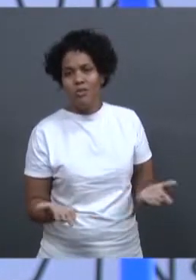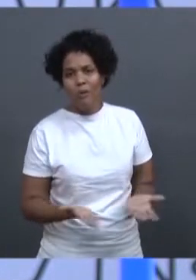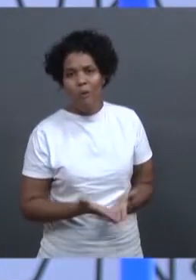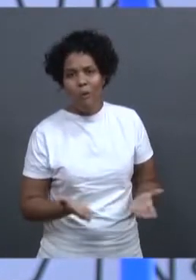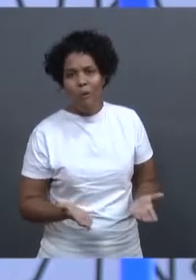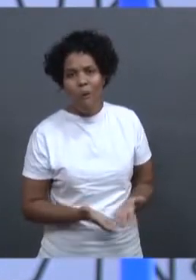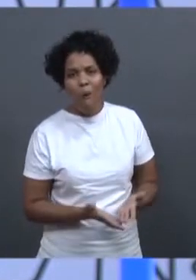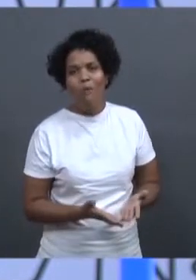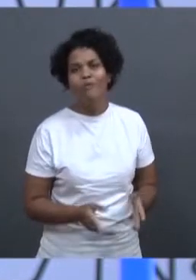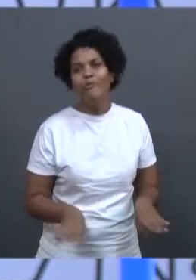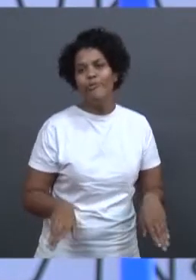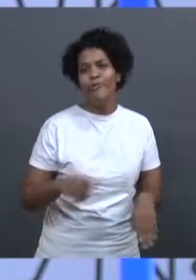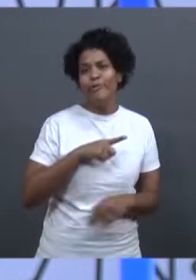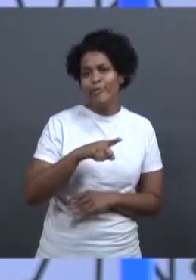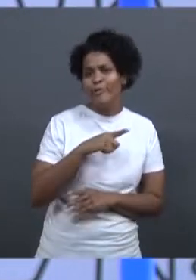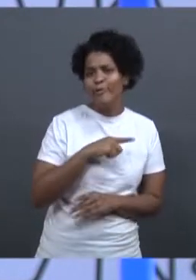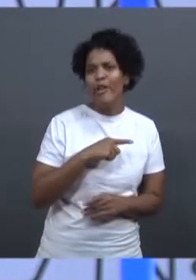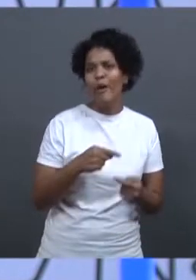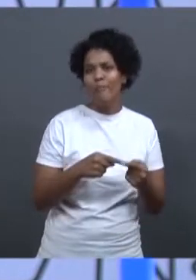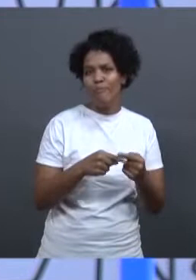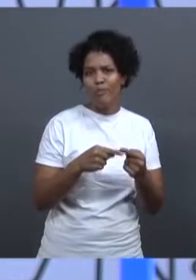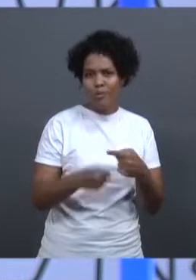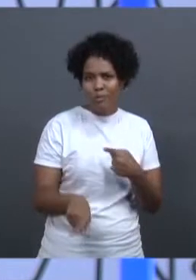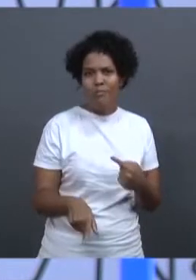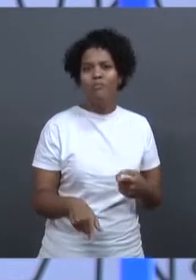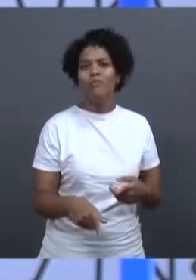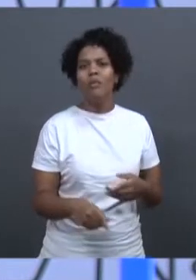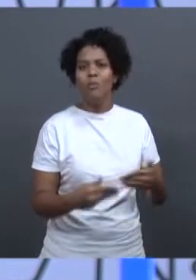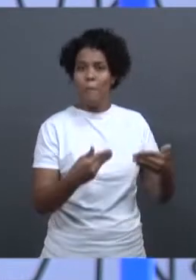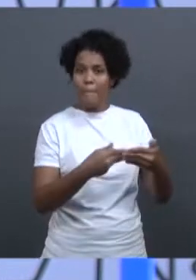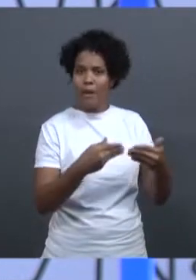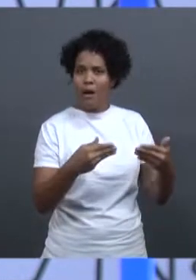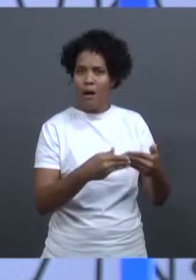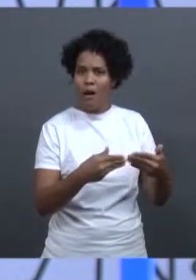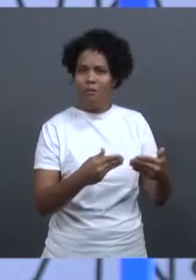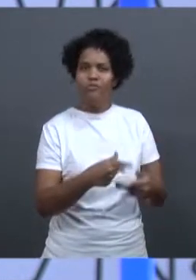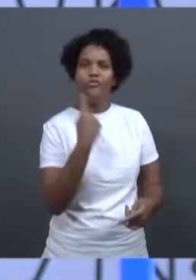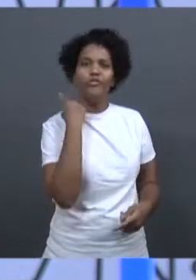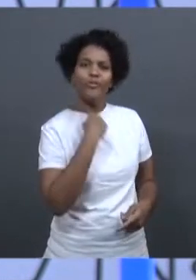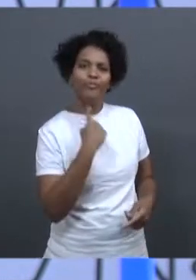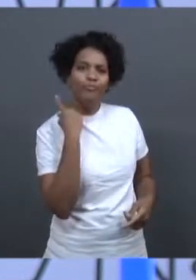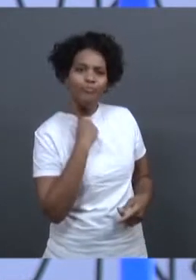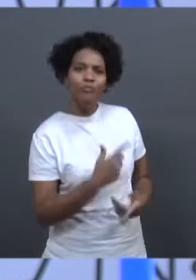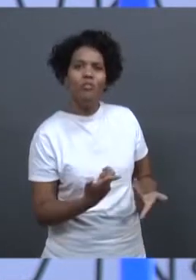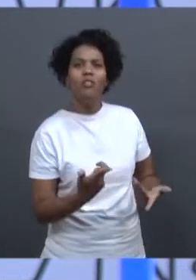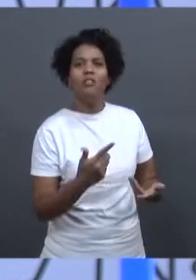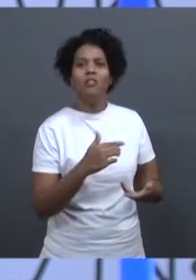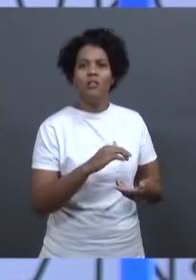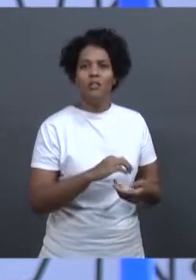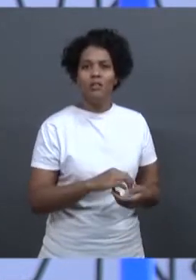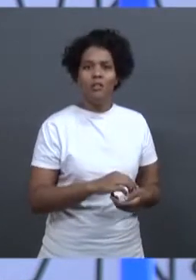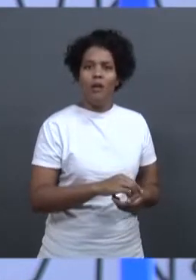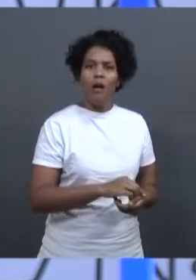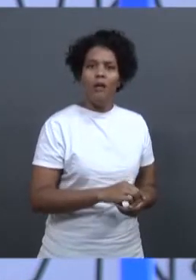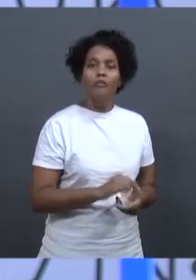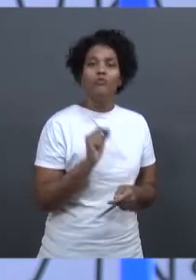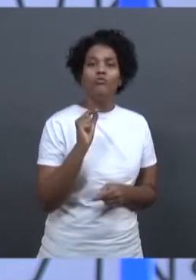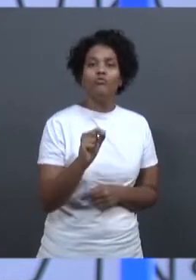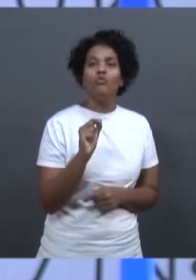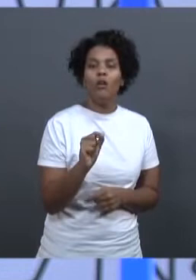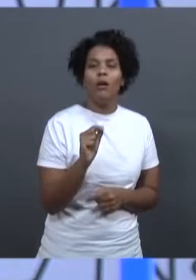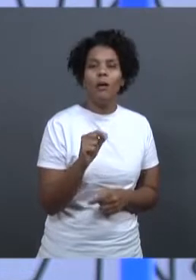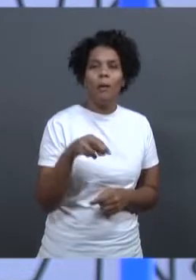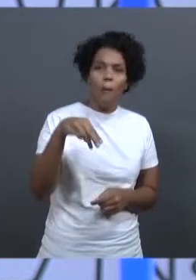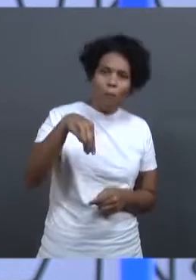está em vigor, é proibido barragens aqui no estado de Minas Gerais amontante. E